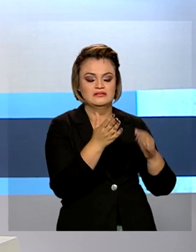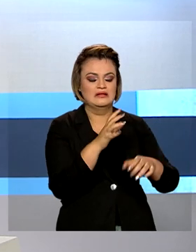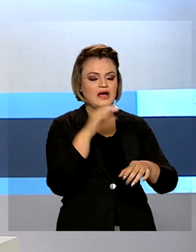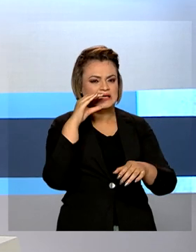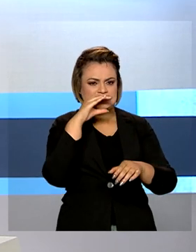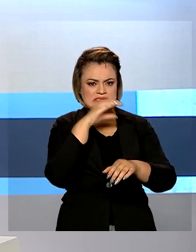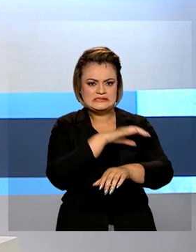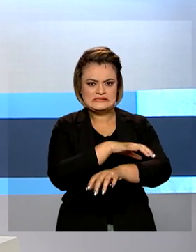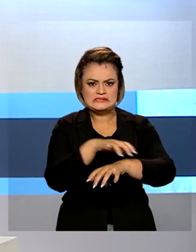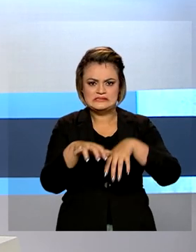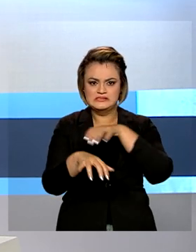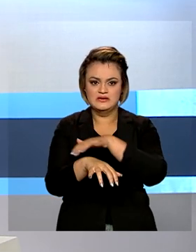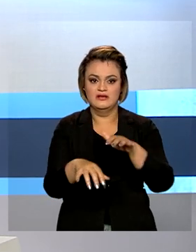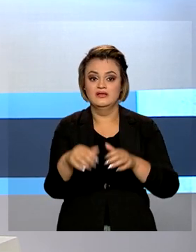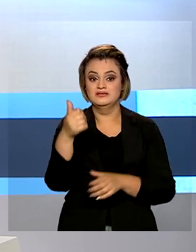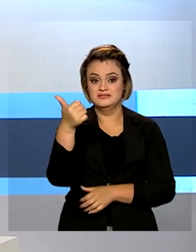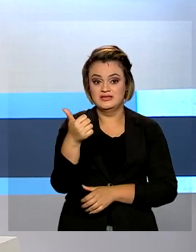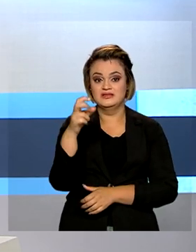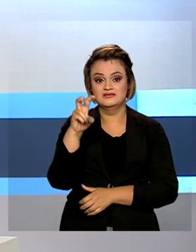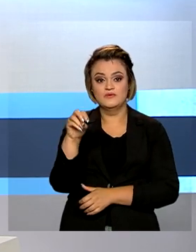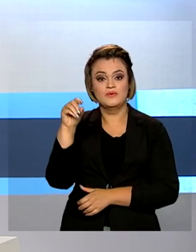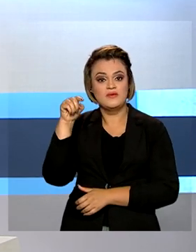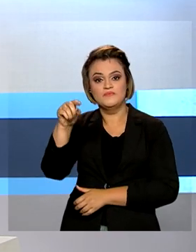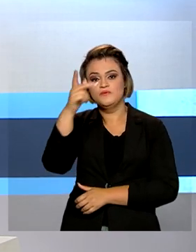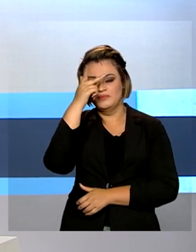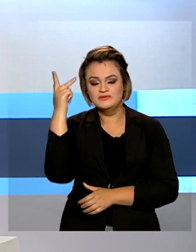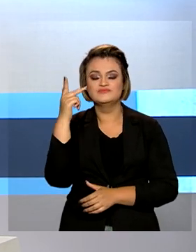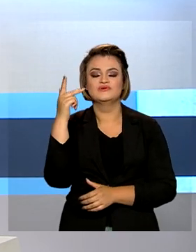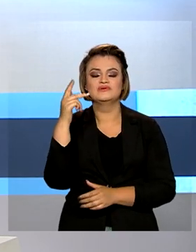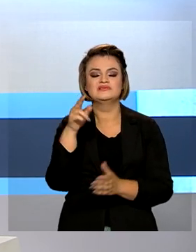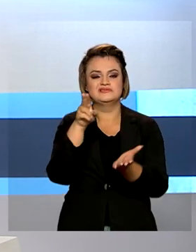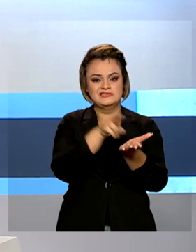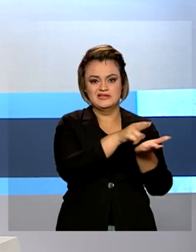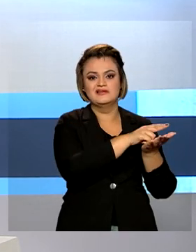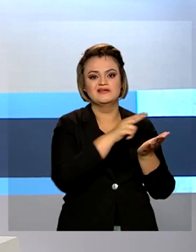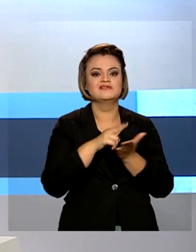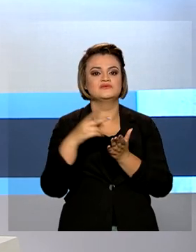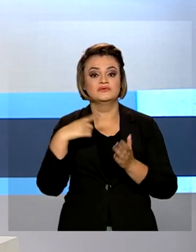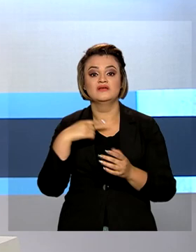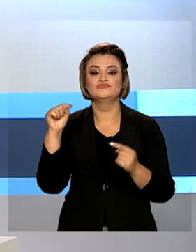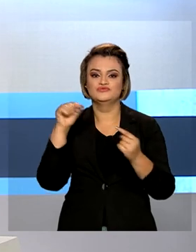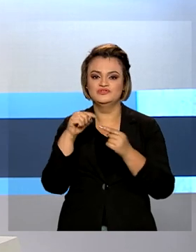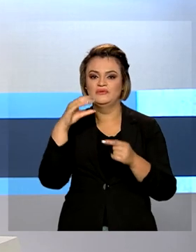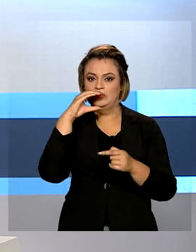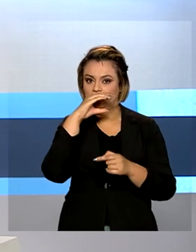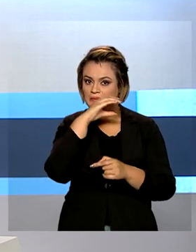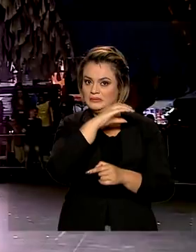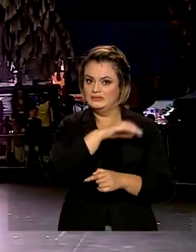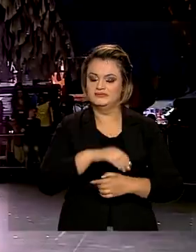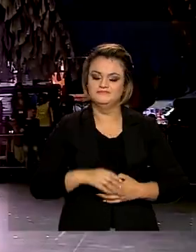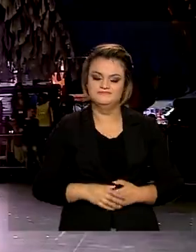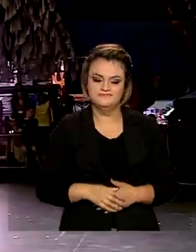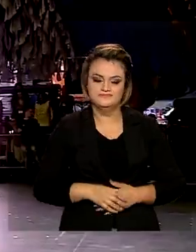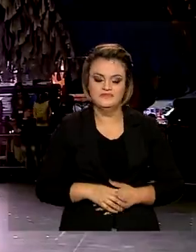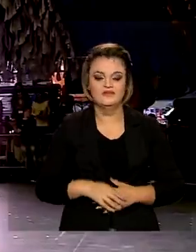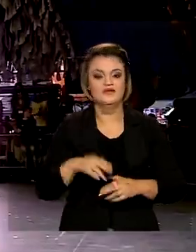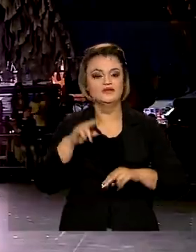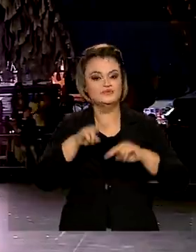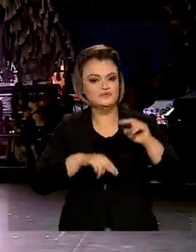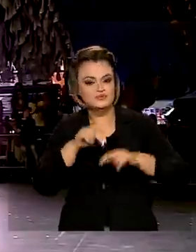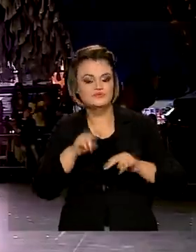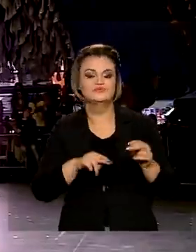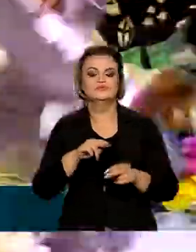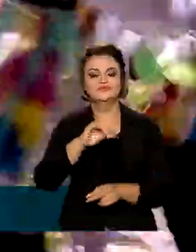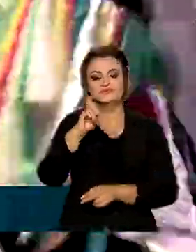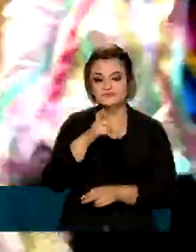150 mil pessoas são internadas por ano para tratar essas lesões. Junho, julho